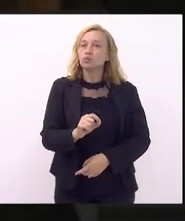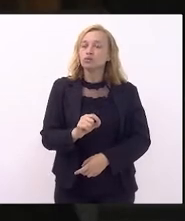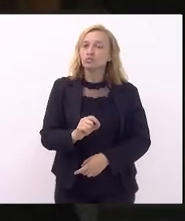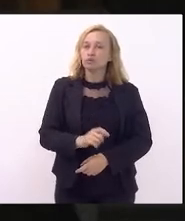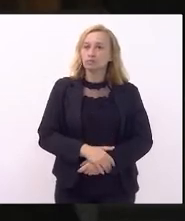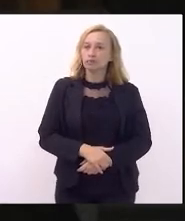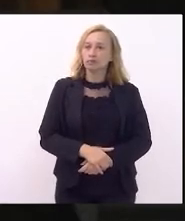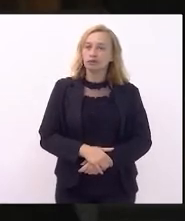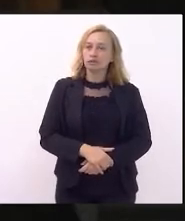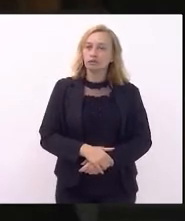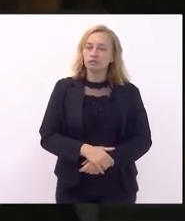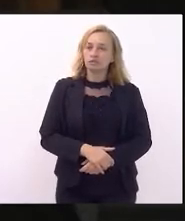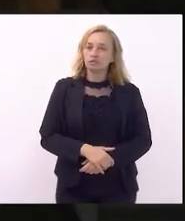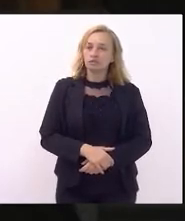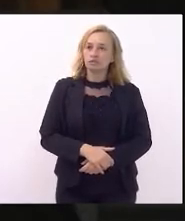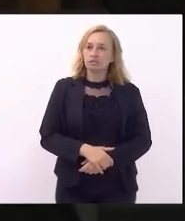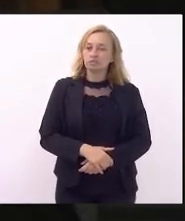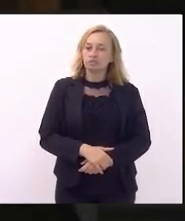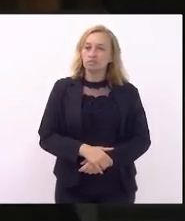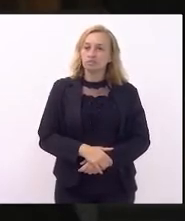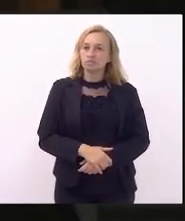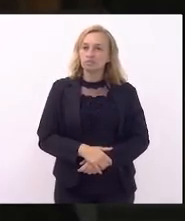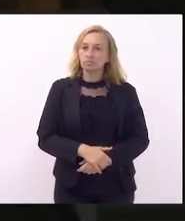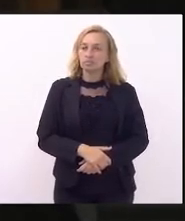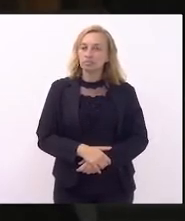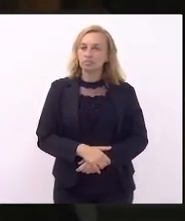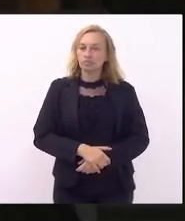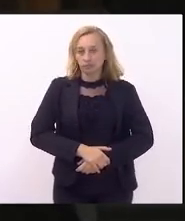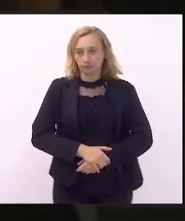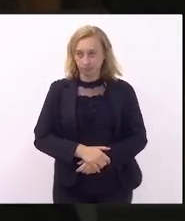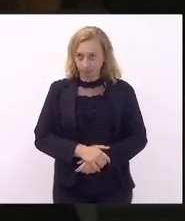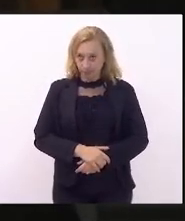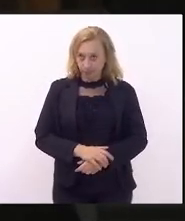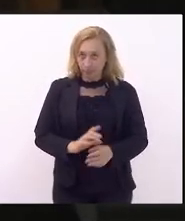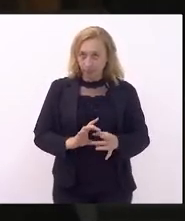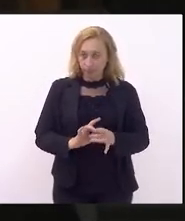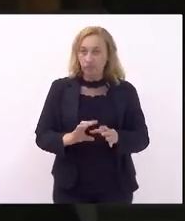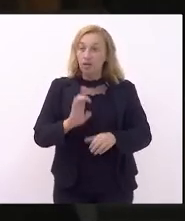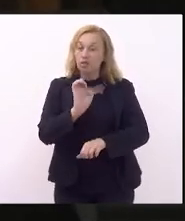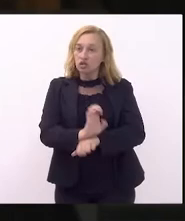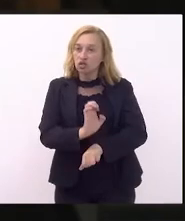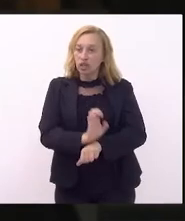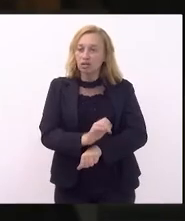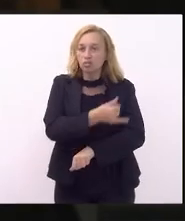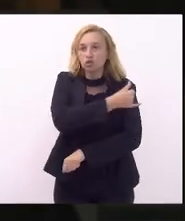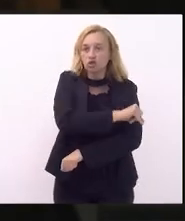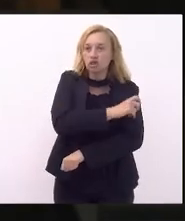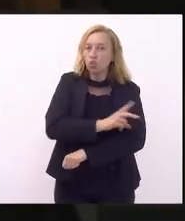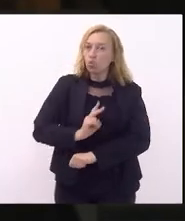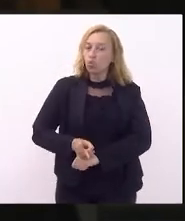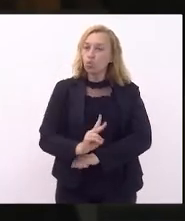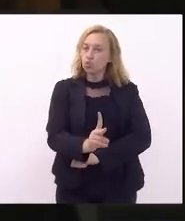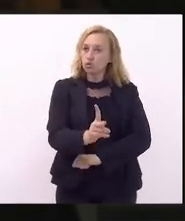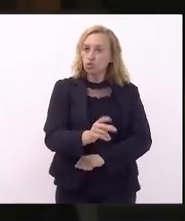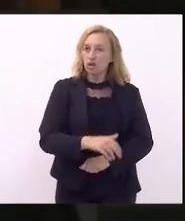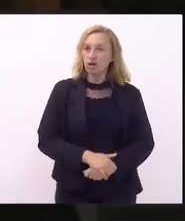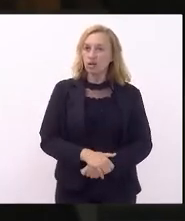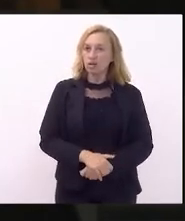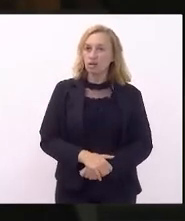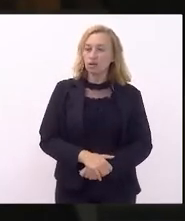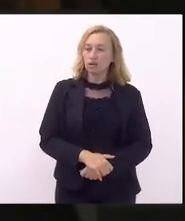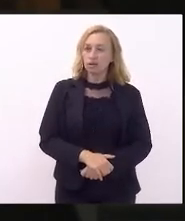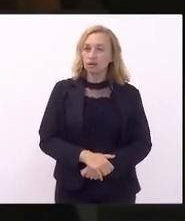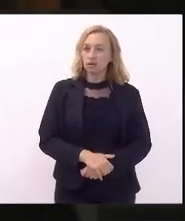liminar para que Estado do Rio de Janeiro continuasse com a